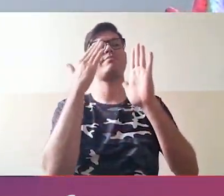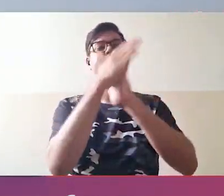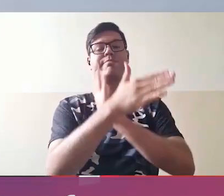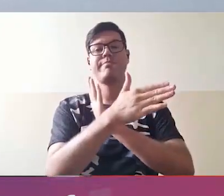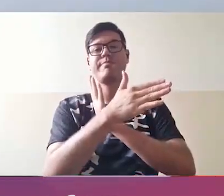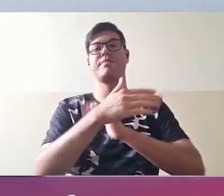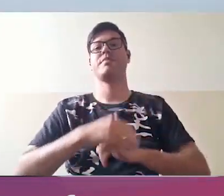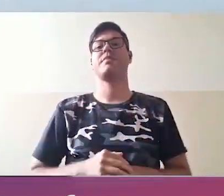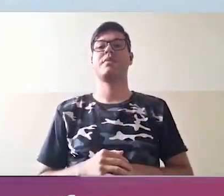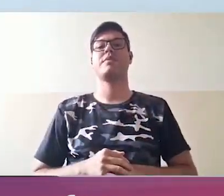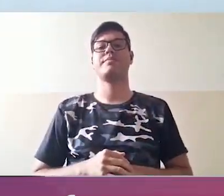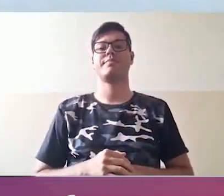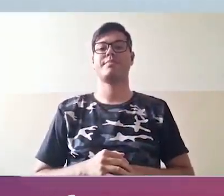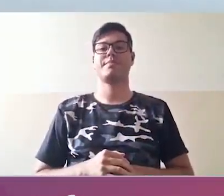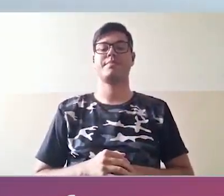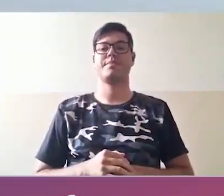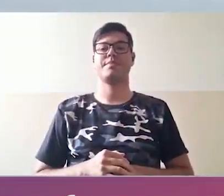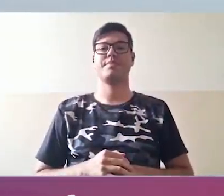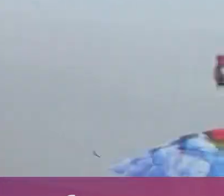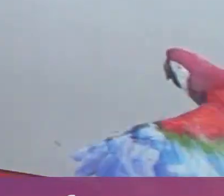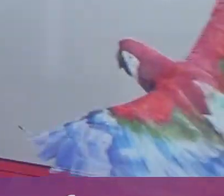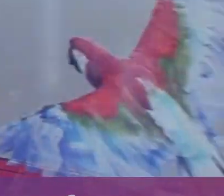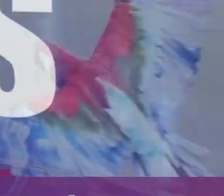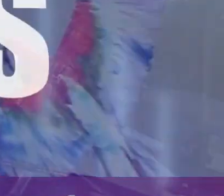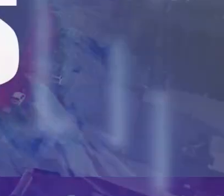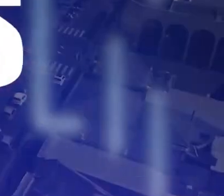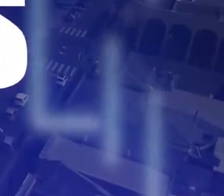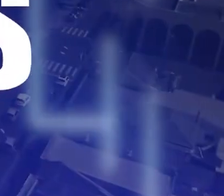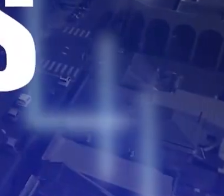todo, mas os expressos de hora em hora no horário de pico.